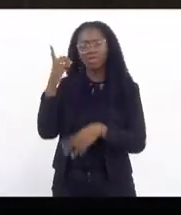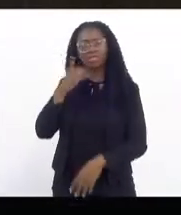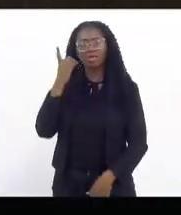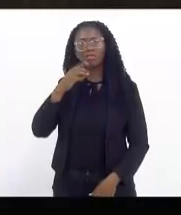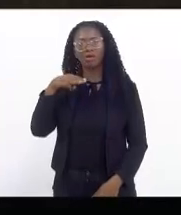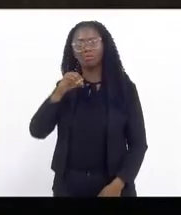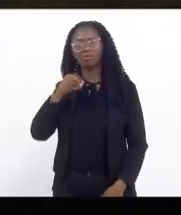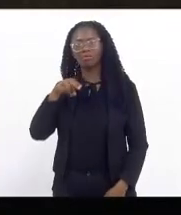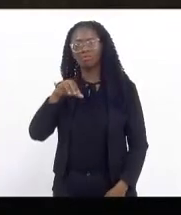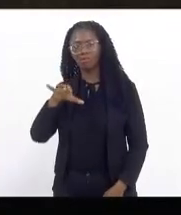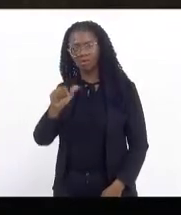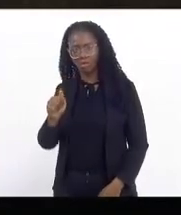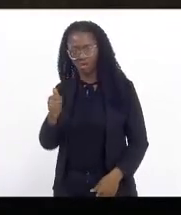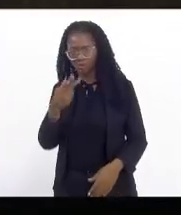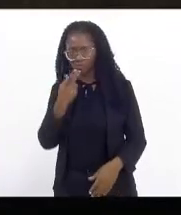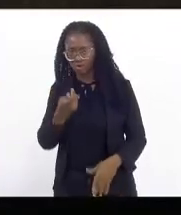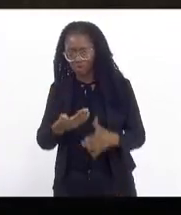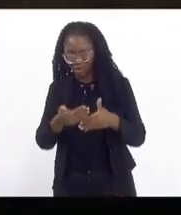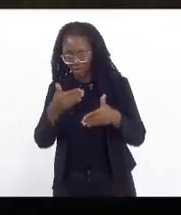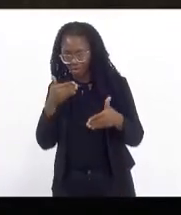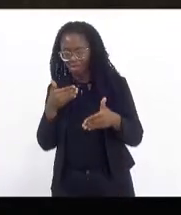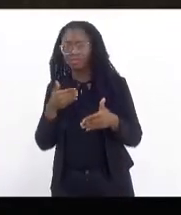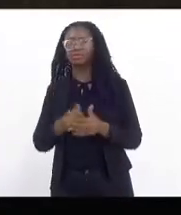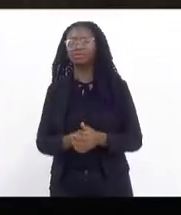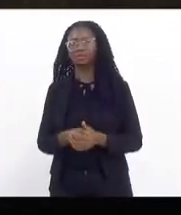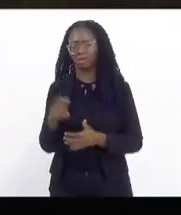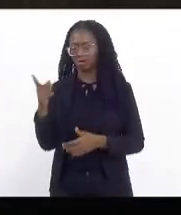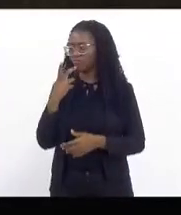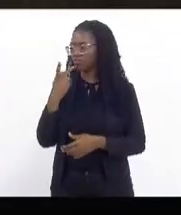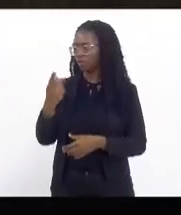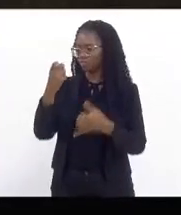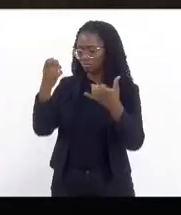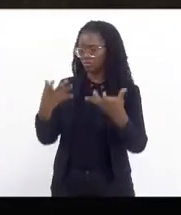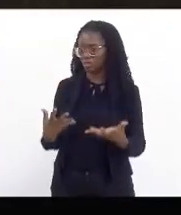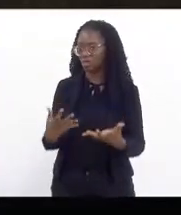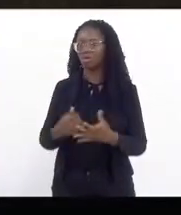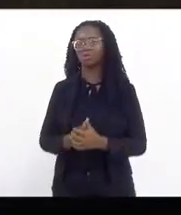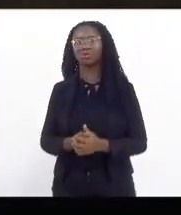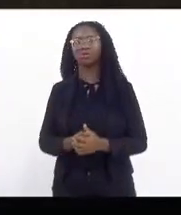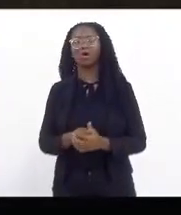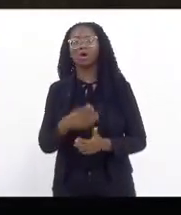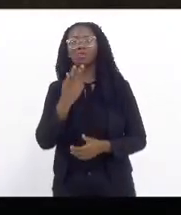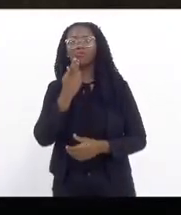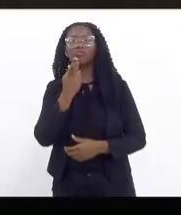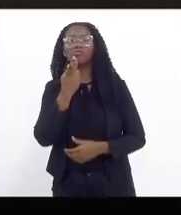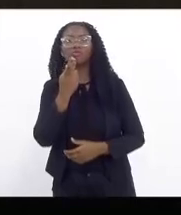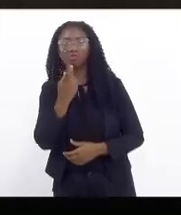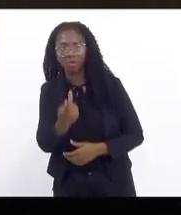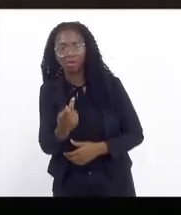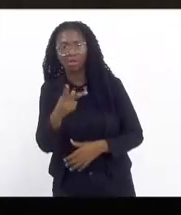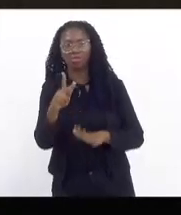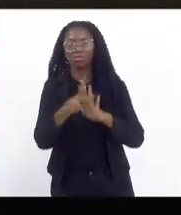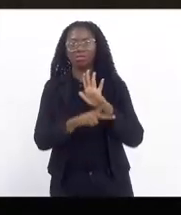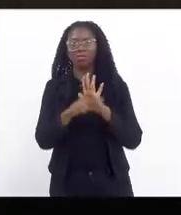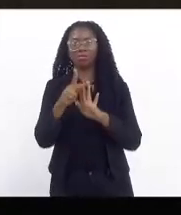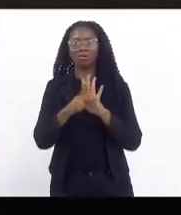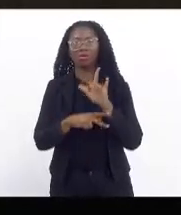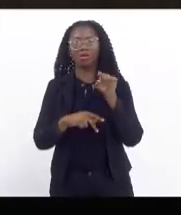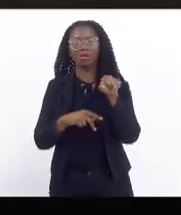Francisco, que me antecedeu aqui para emitir o seu parecer, fazer menção a esse projeto